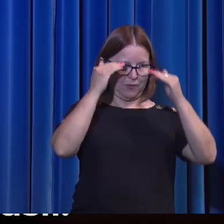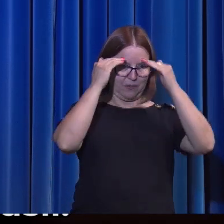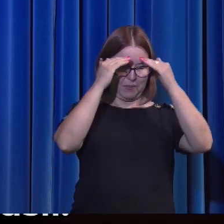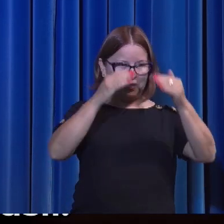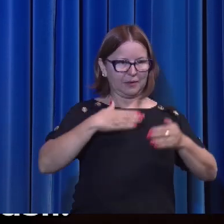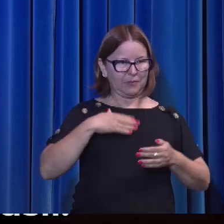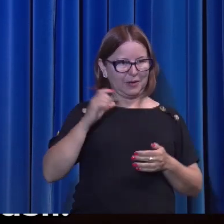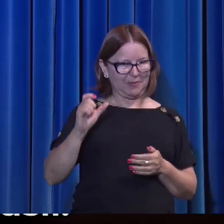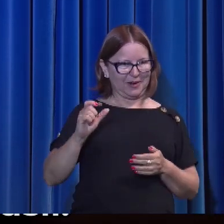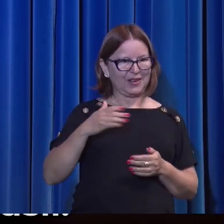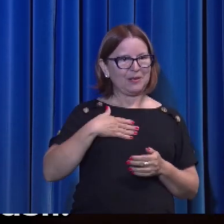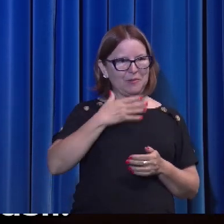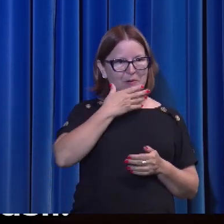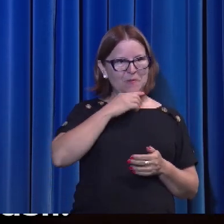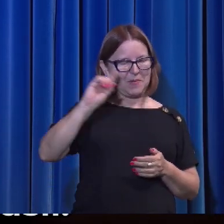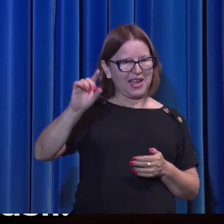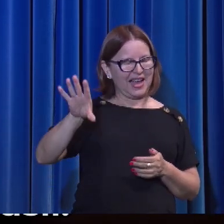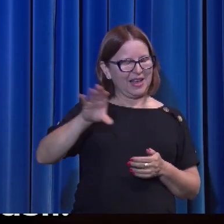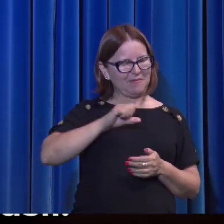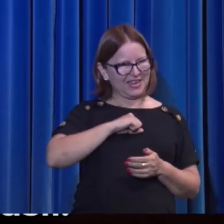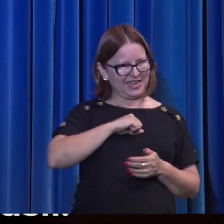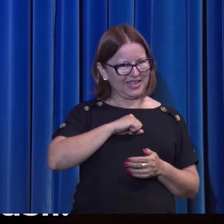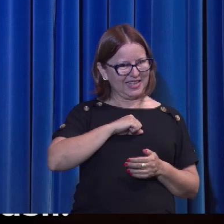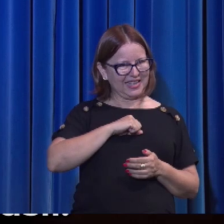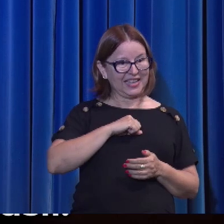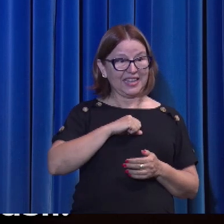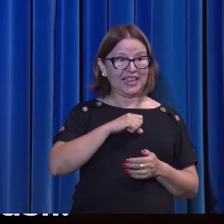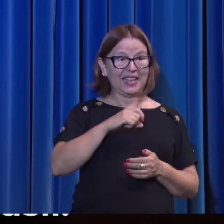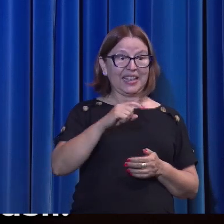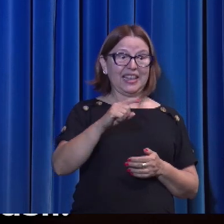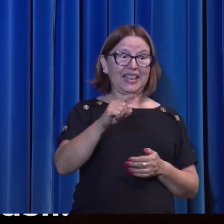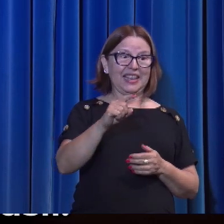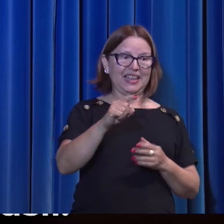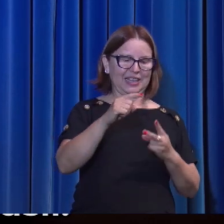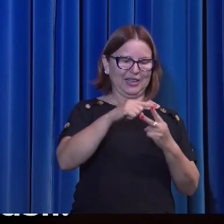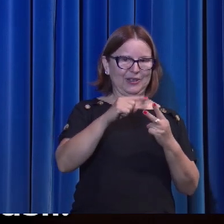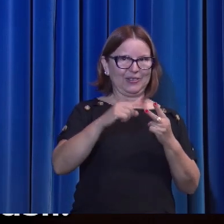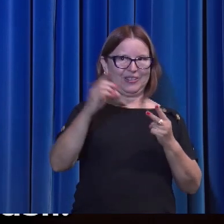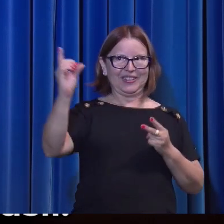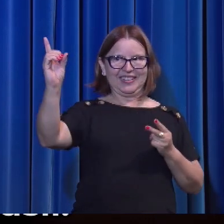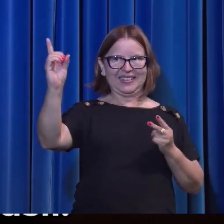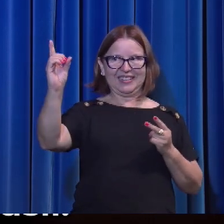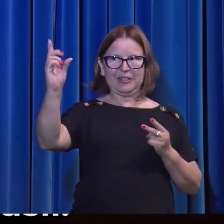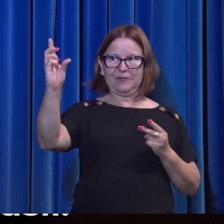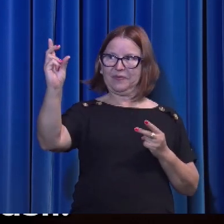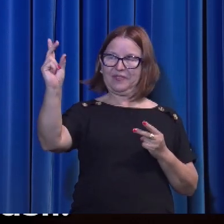Pai o amará. E viremos para ele e faremos nele morada.